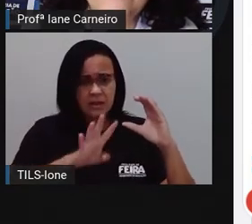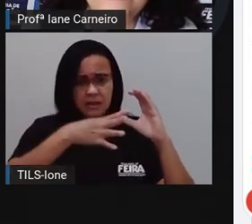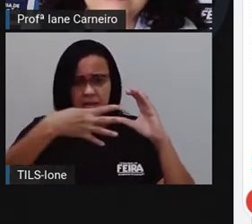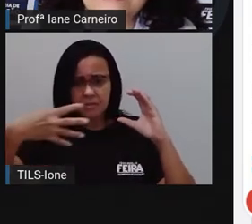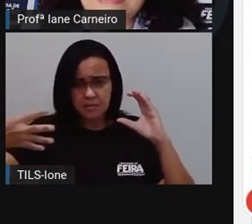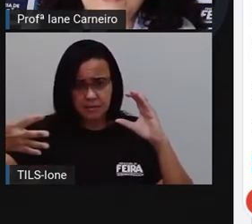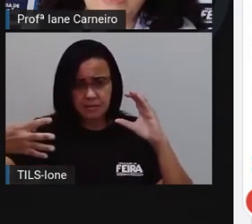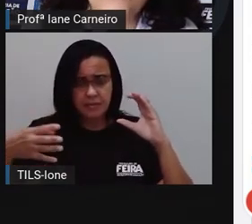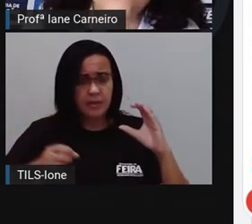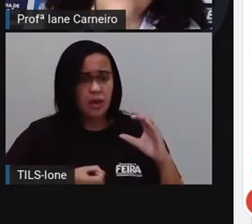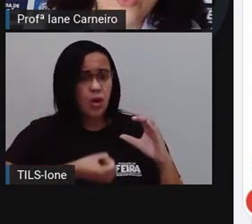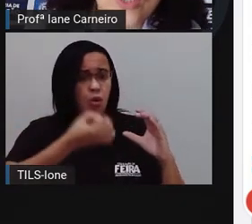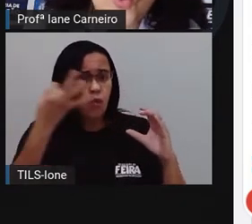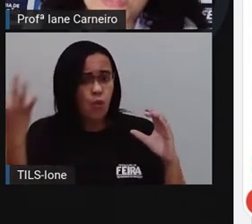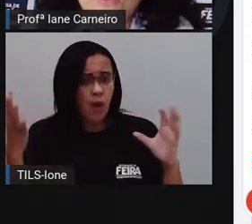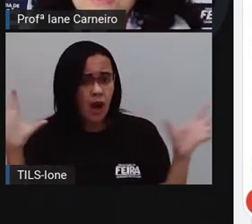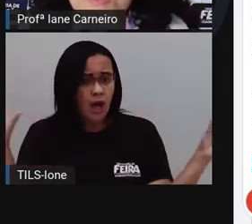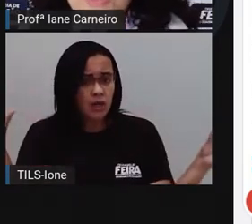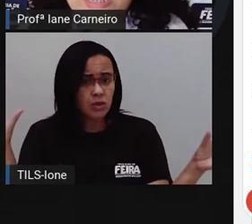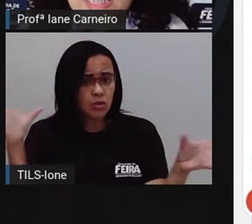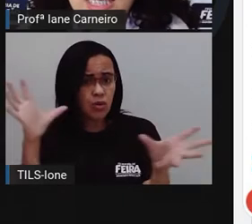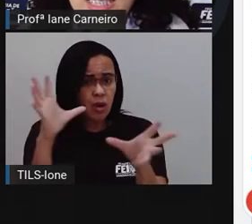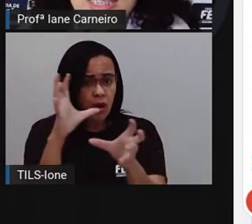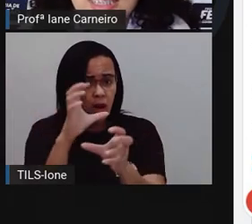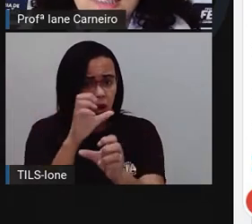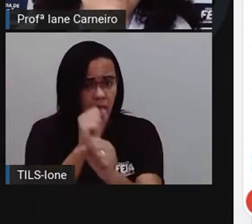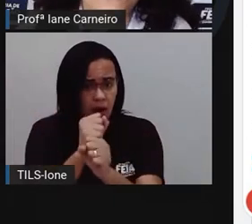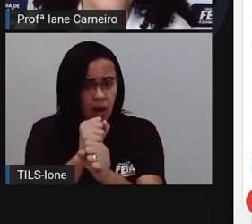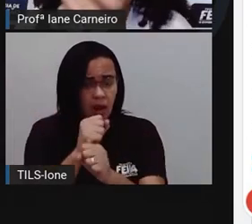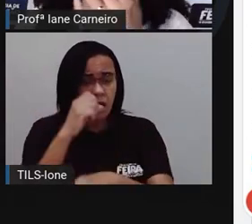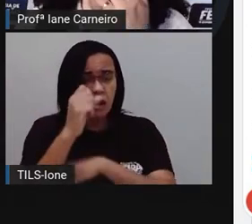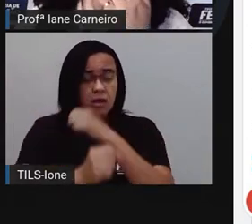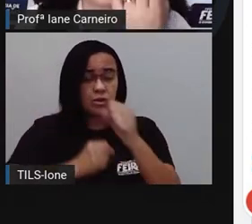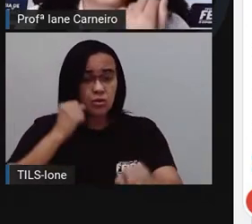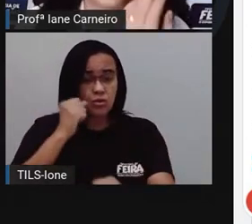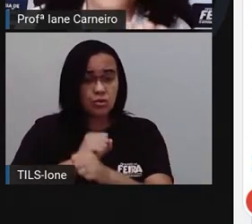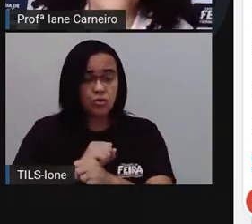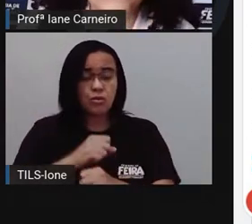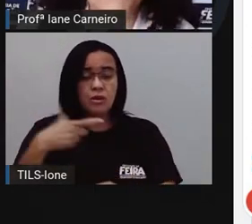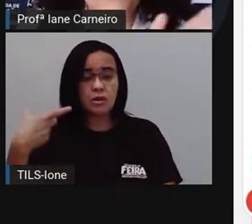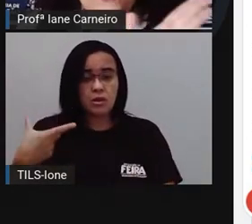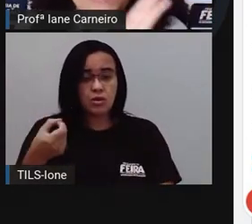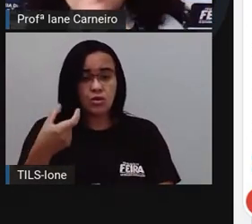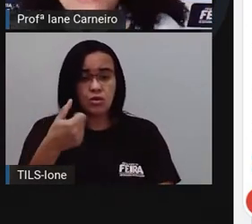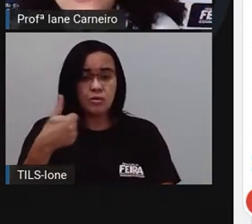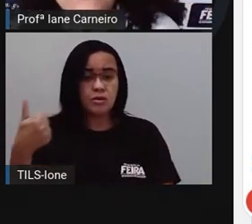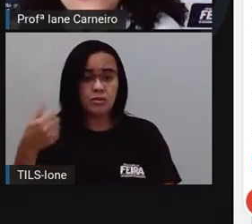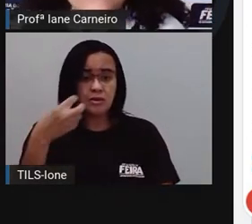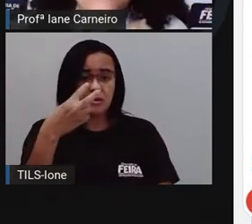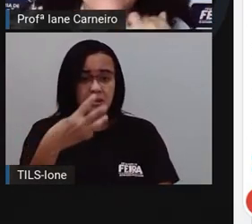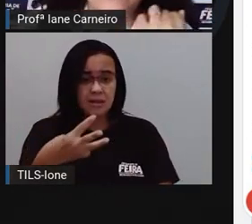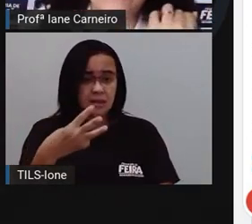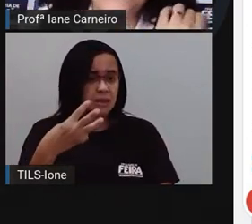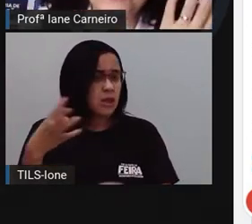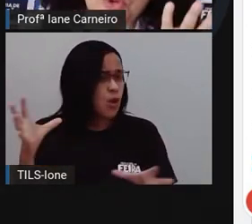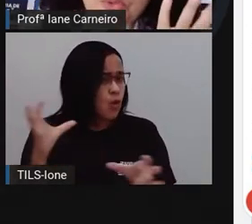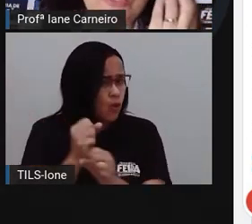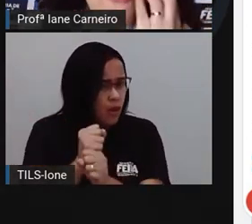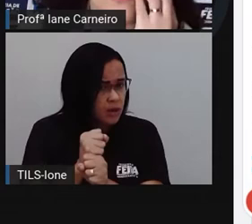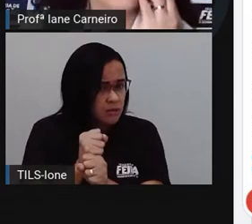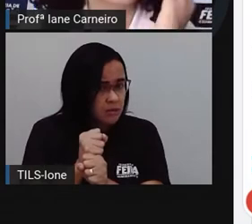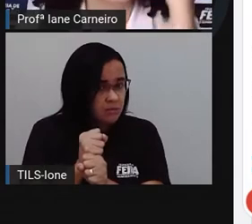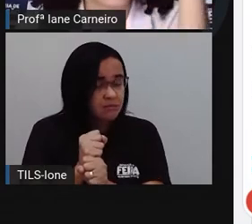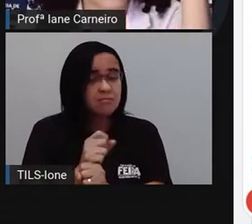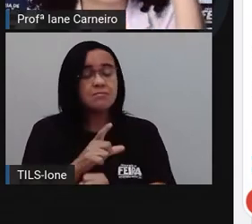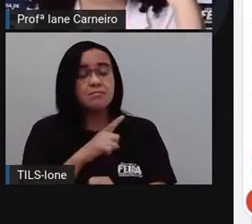animais nasceram ao todo em 2013? Vamos ver? Então pra gente saber quantos nasceram ao todo,